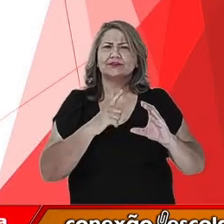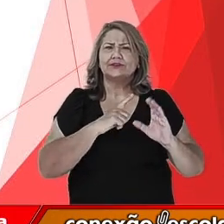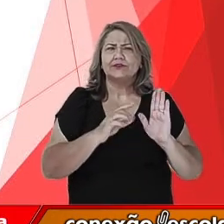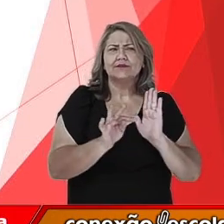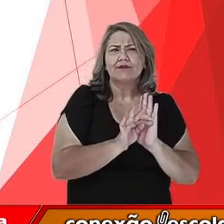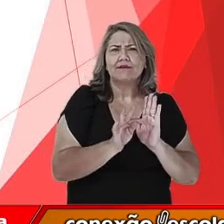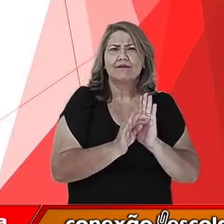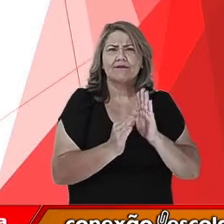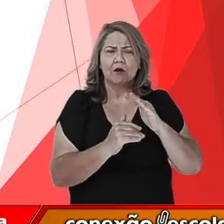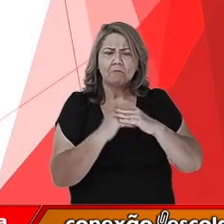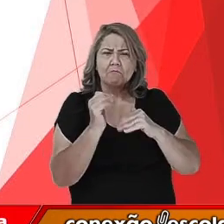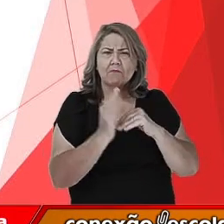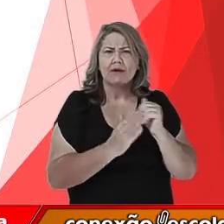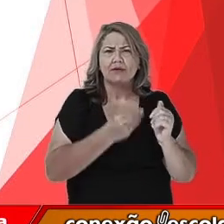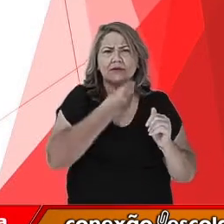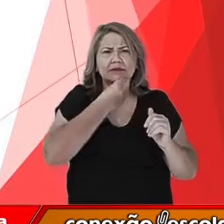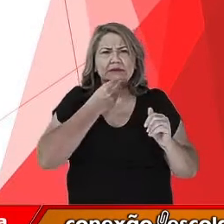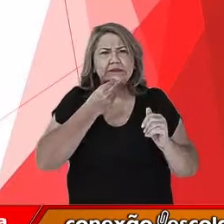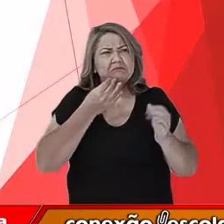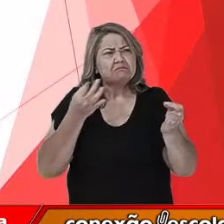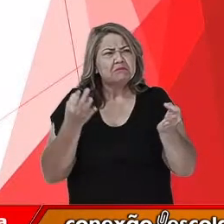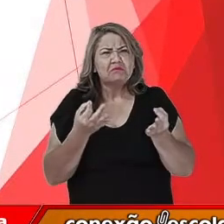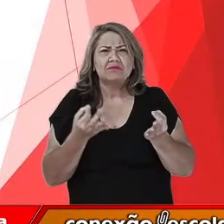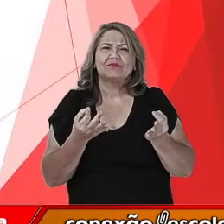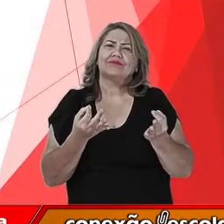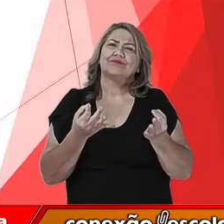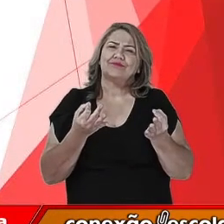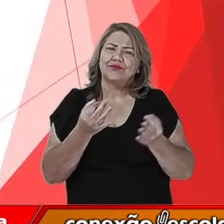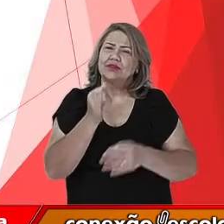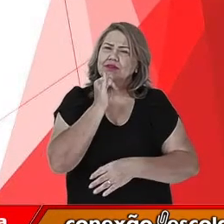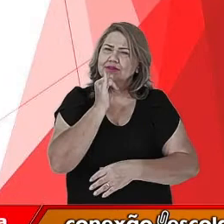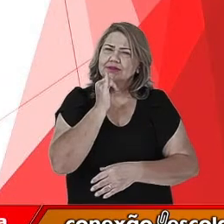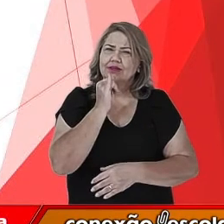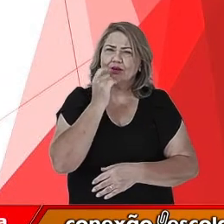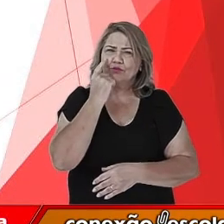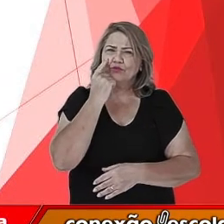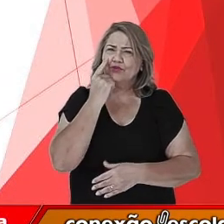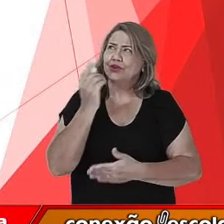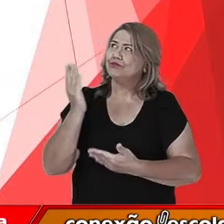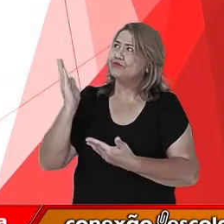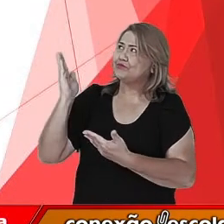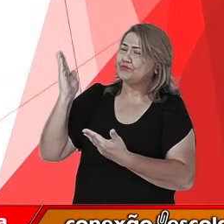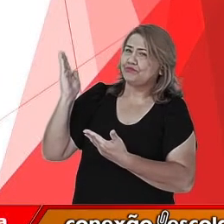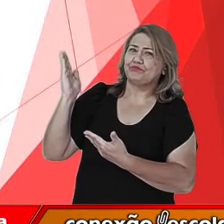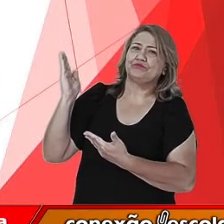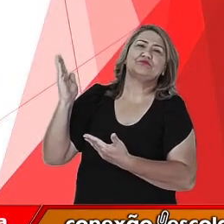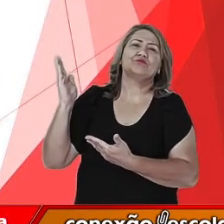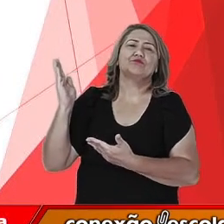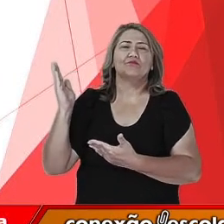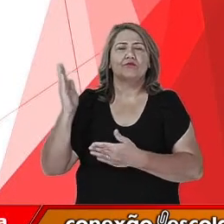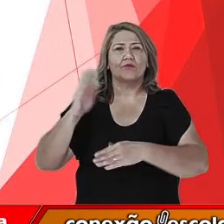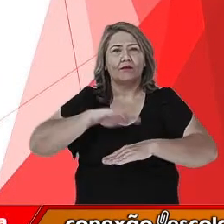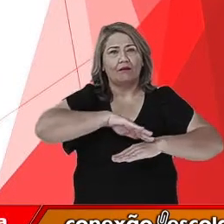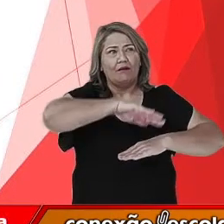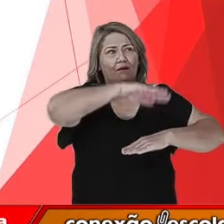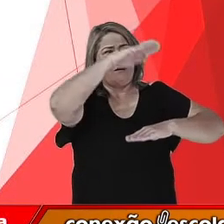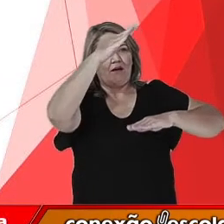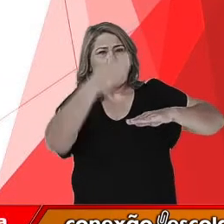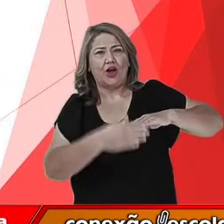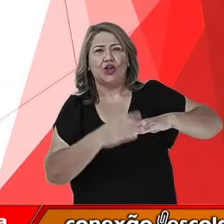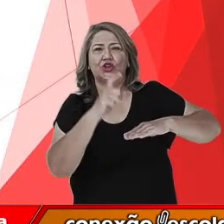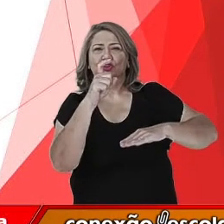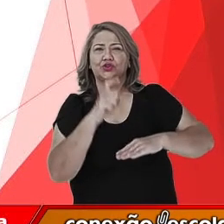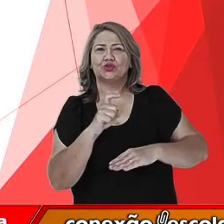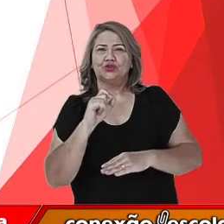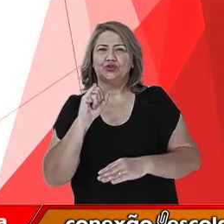muito sofisticadas. Como exemplo também, nós podemos citar, no alto do Xingu, havia